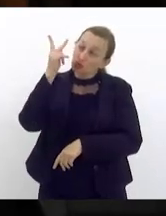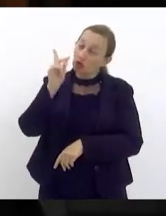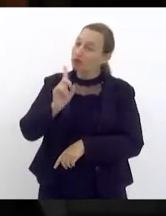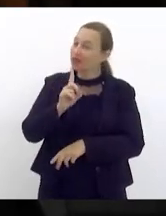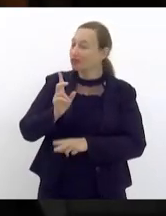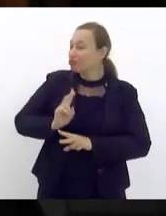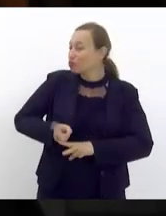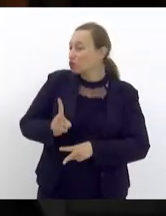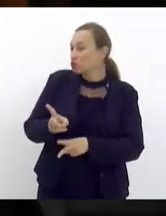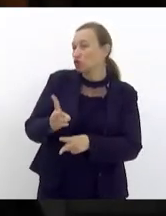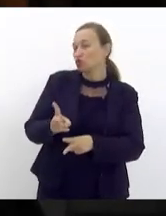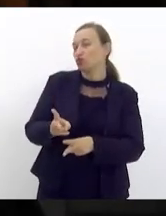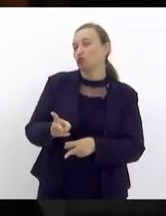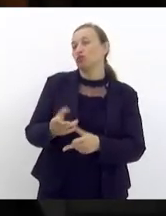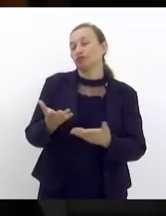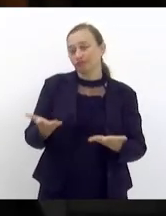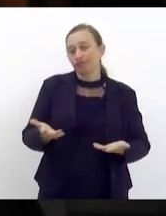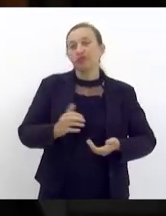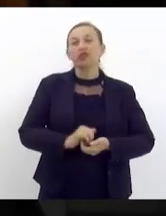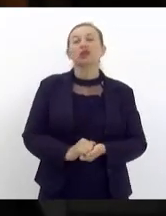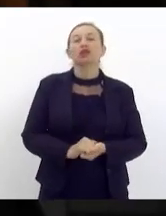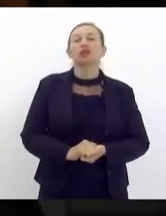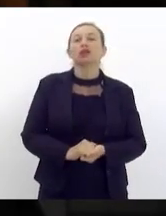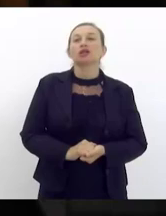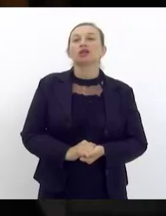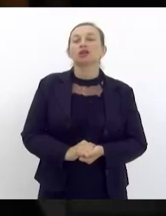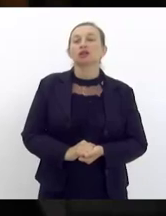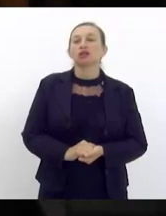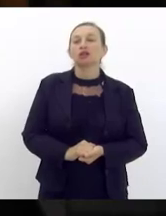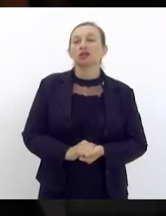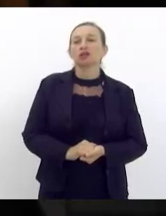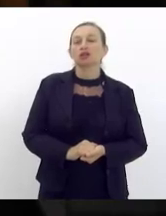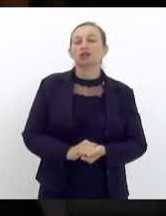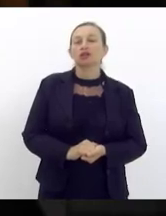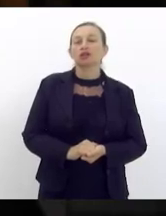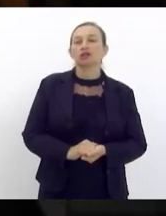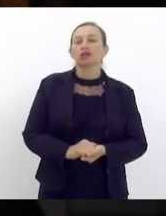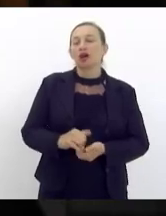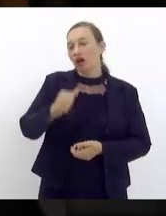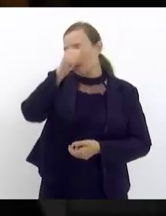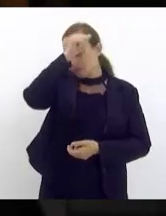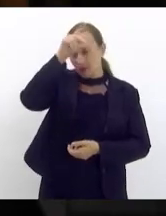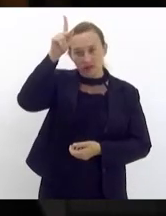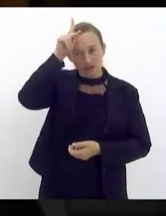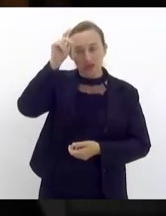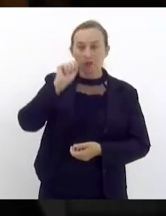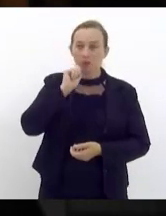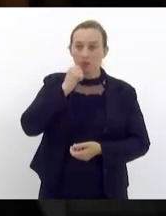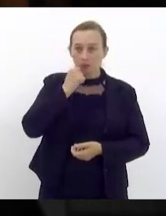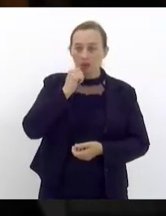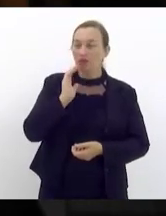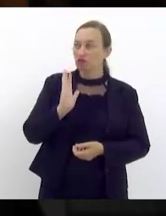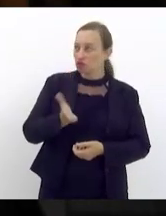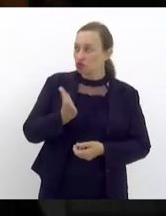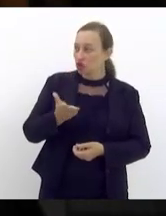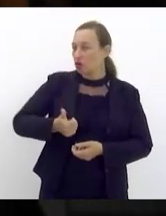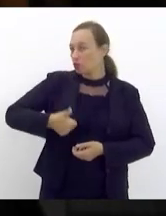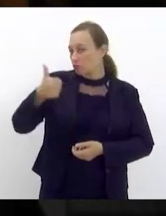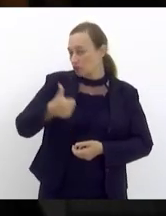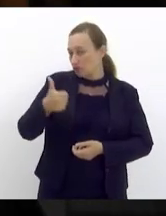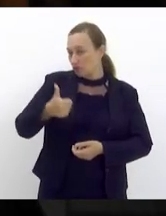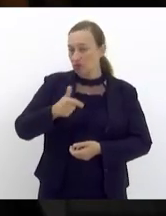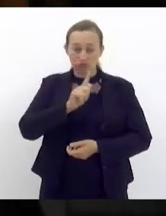continuidade que devia com a ascensão ao poder do prefeito Eduardo Paes já lá na sua primeira